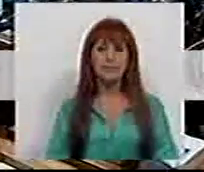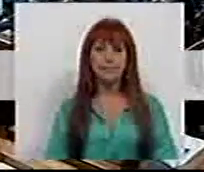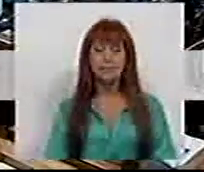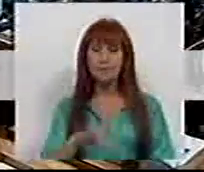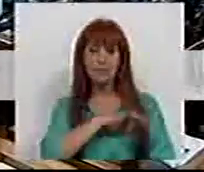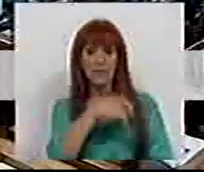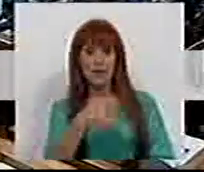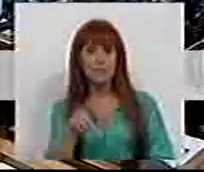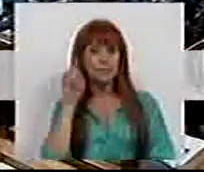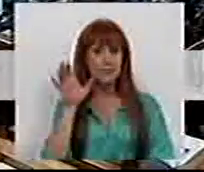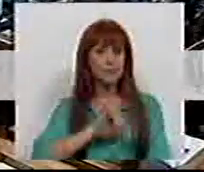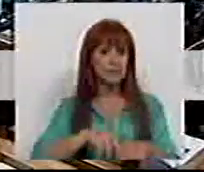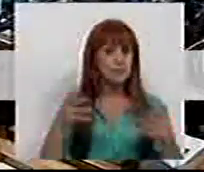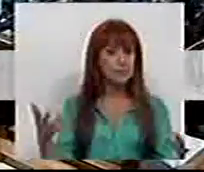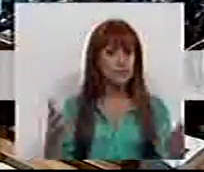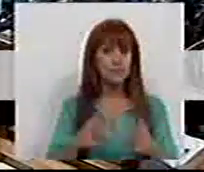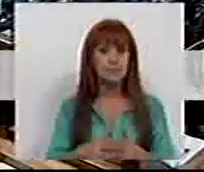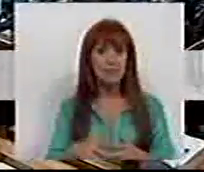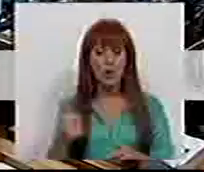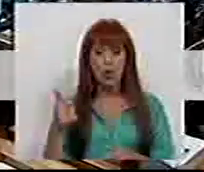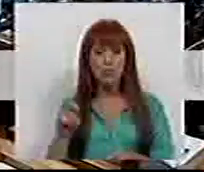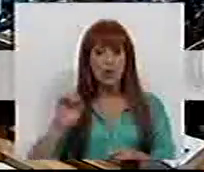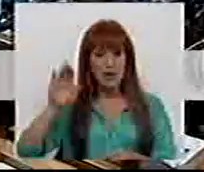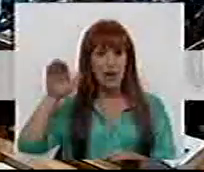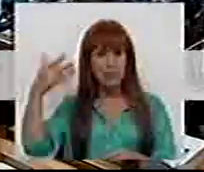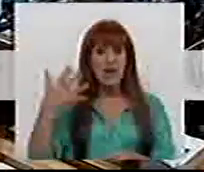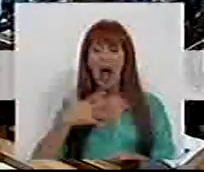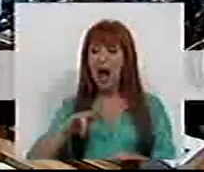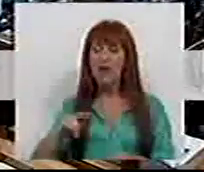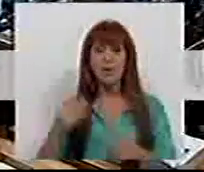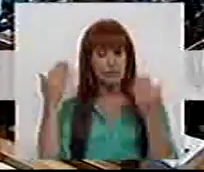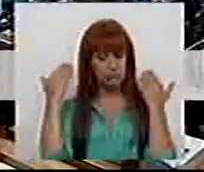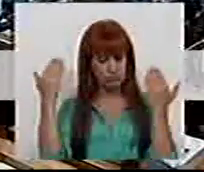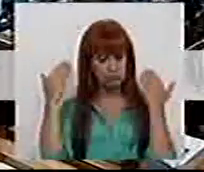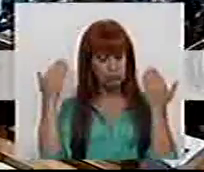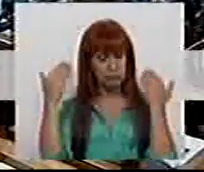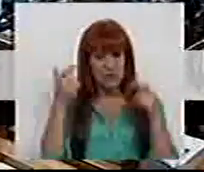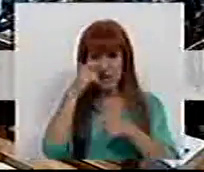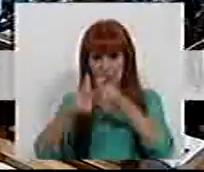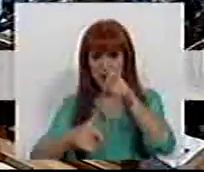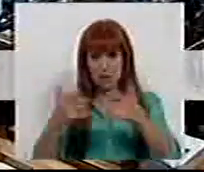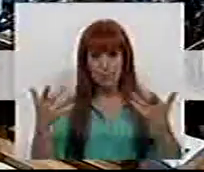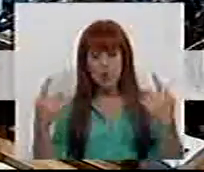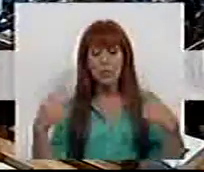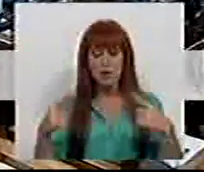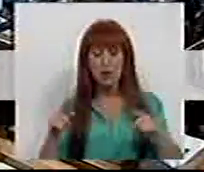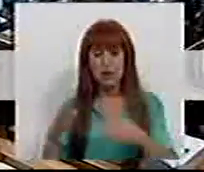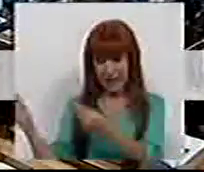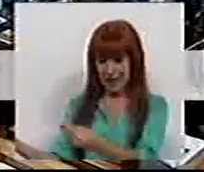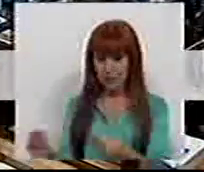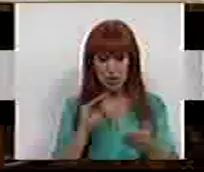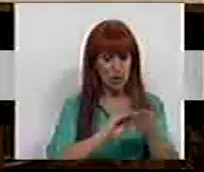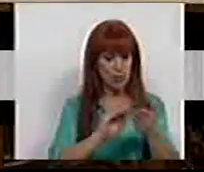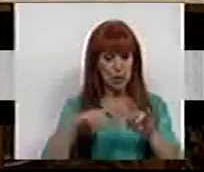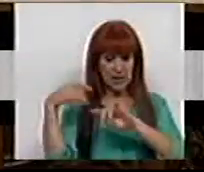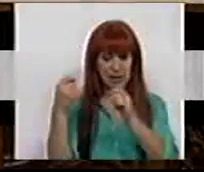Sr. Presidente, Srs. Deputados, o Bloco de Esquerda, em primeiro lugar, saúda os cidadãos que trouxeram esta